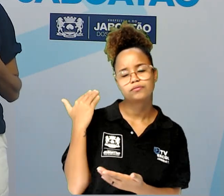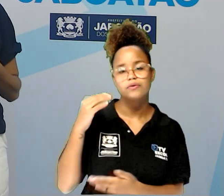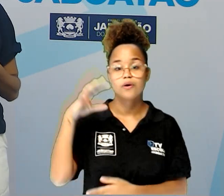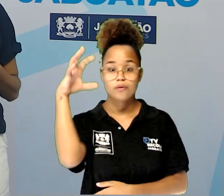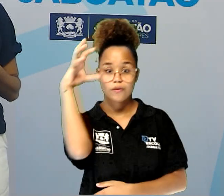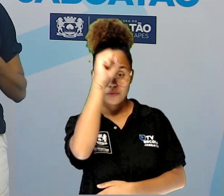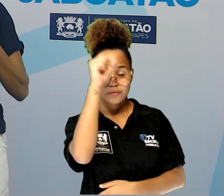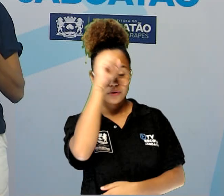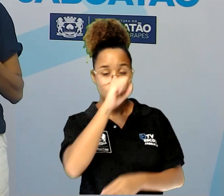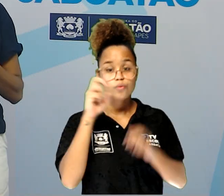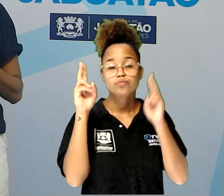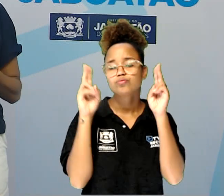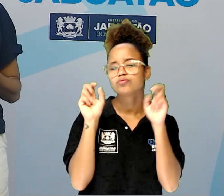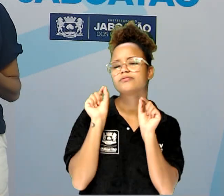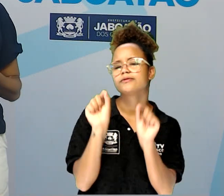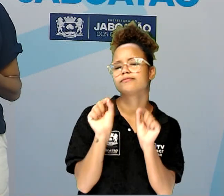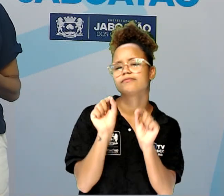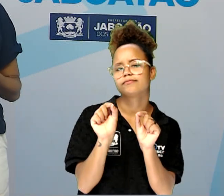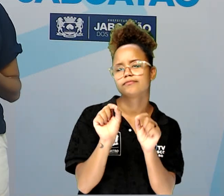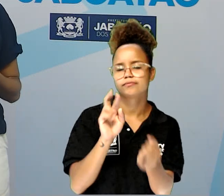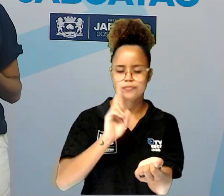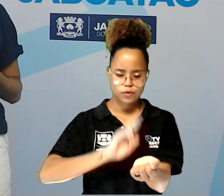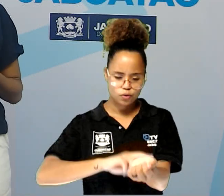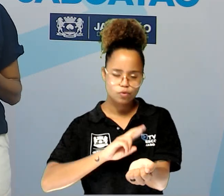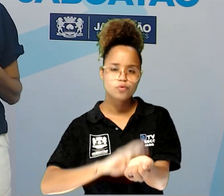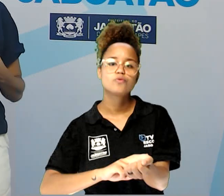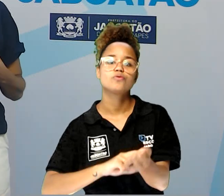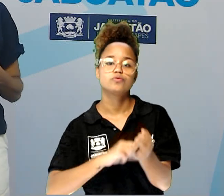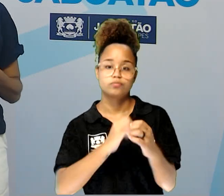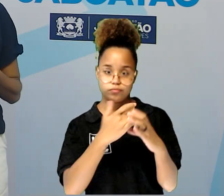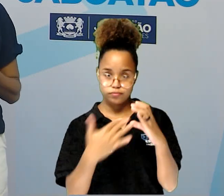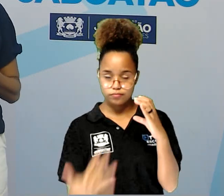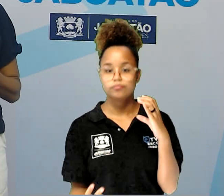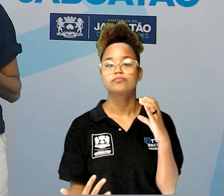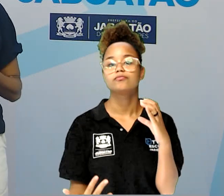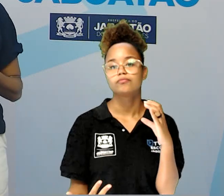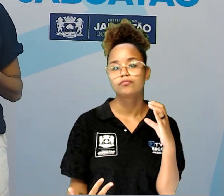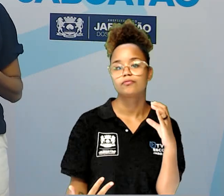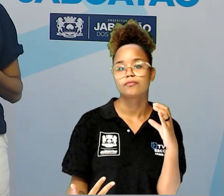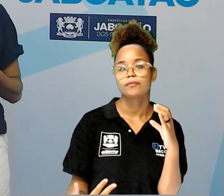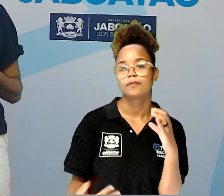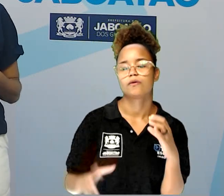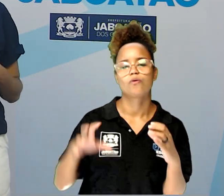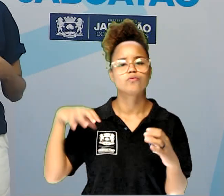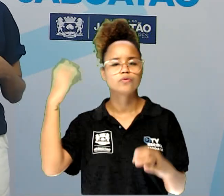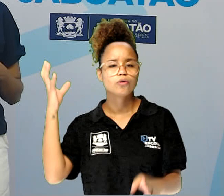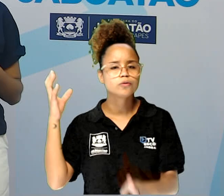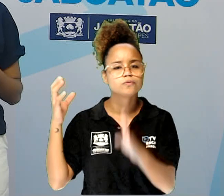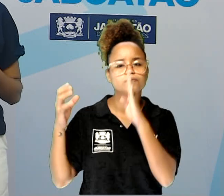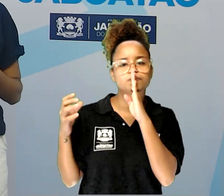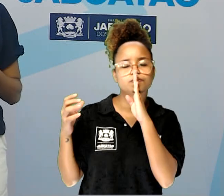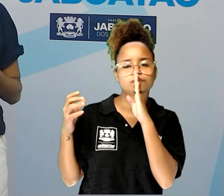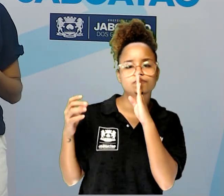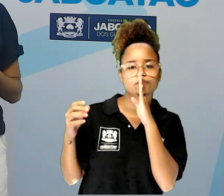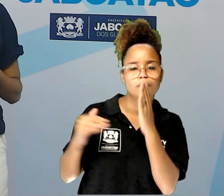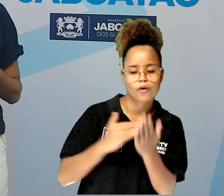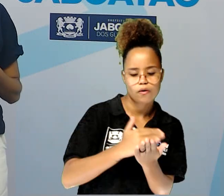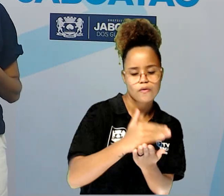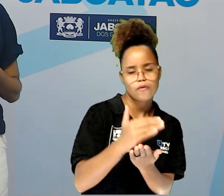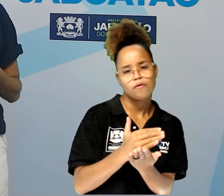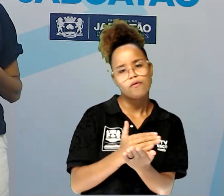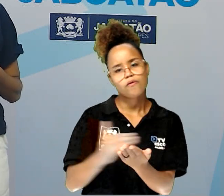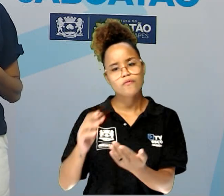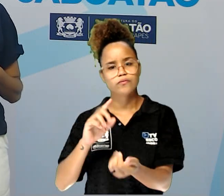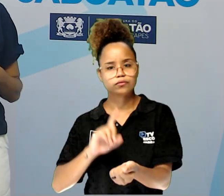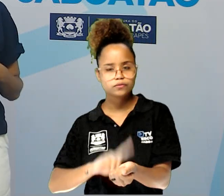aprendeu sobre o ritmo e seus elementos, sobre o som e o silêncio, sobre as divisões do